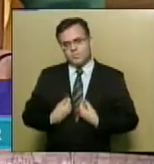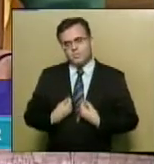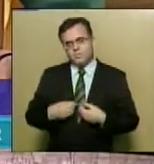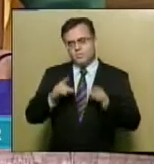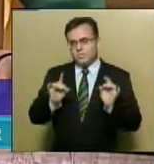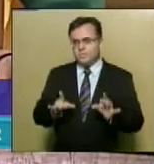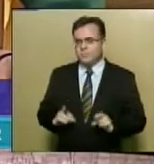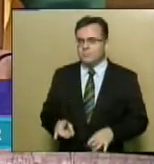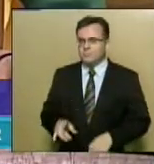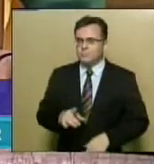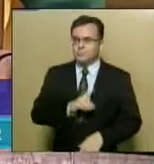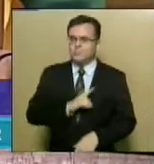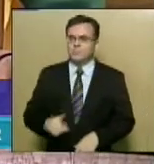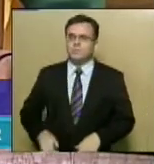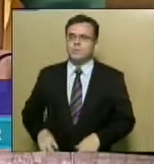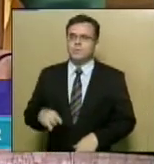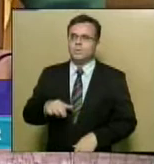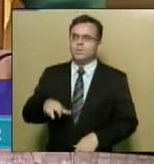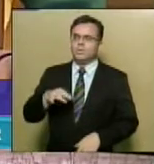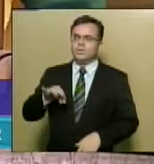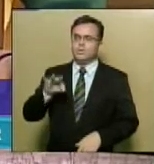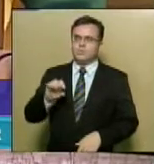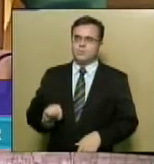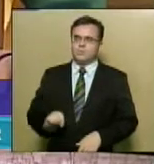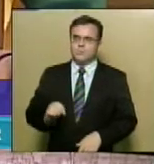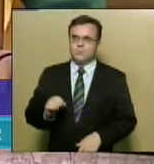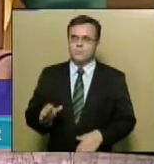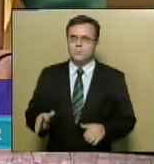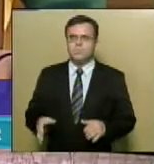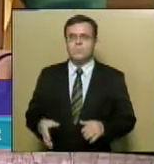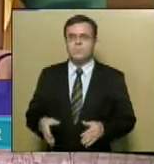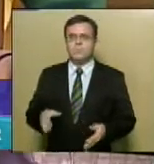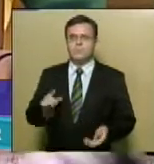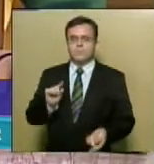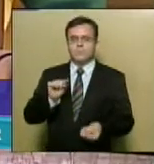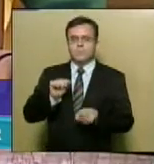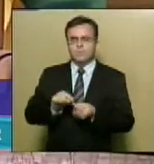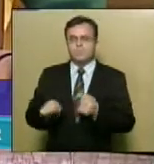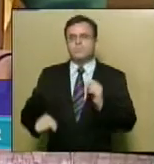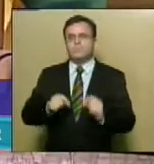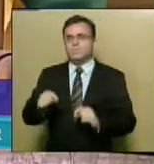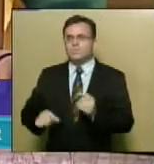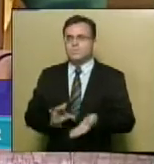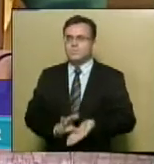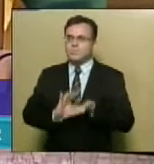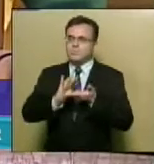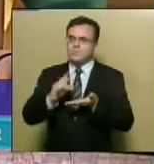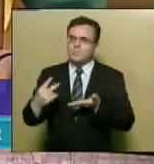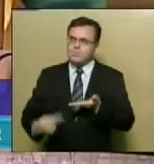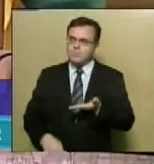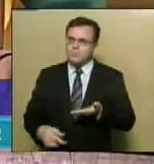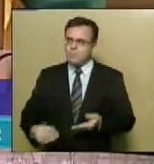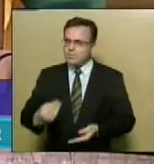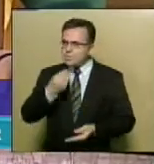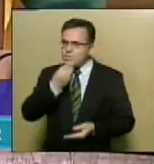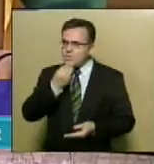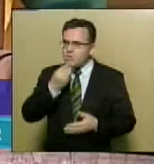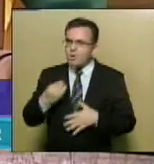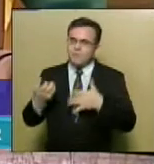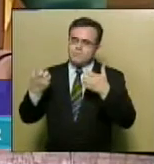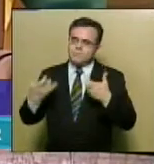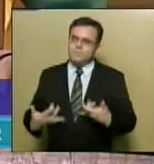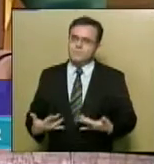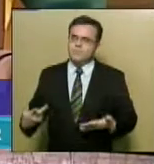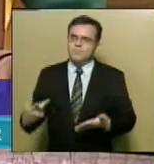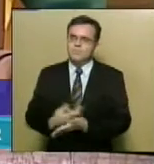o deputado Moritos Matos, por proporcionar o Conselho Regional de Enfermagem do Estado de Sergipe a oportunidade de falar sobre os impactos da